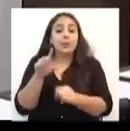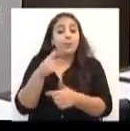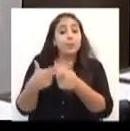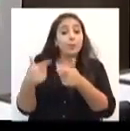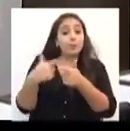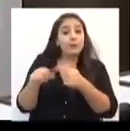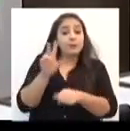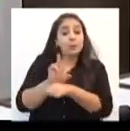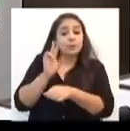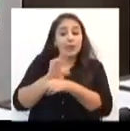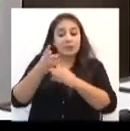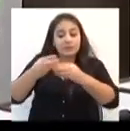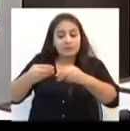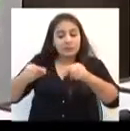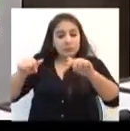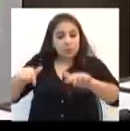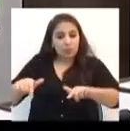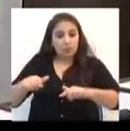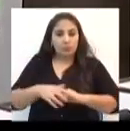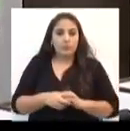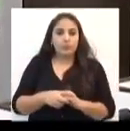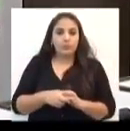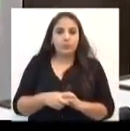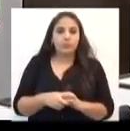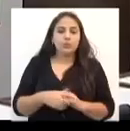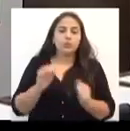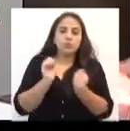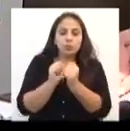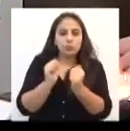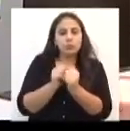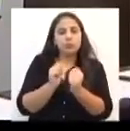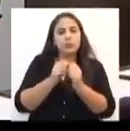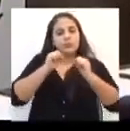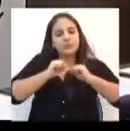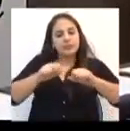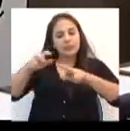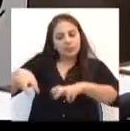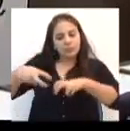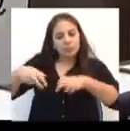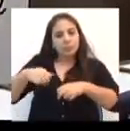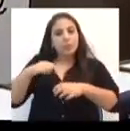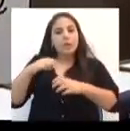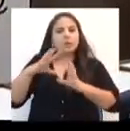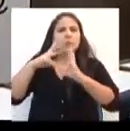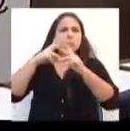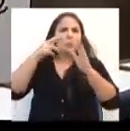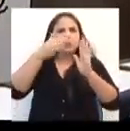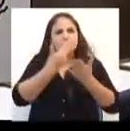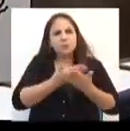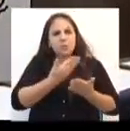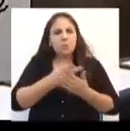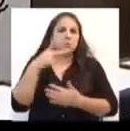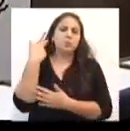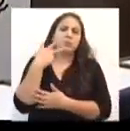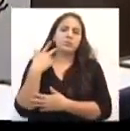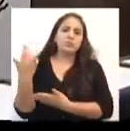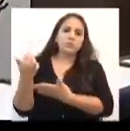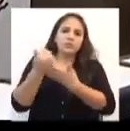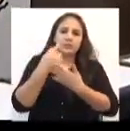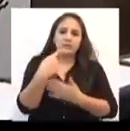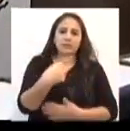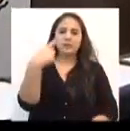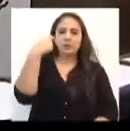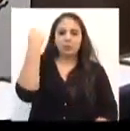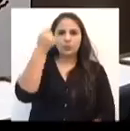solo. É por isso que nós nos aliamos com a Secretaria da Agricultura para estruturar toda uma política. Vamos trazer para o Rio Grande do Sul o programa